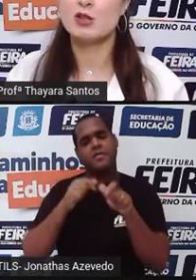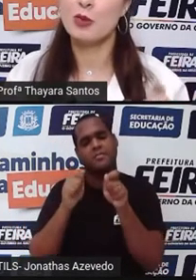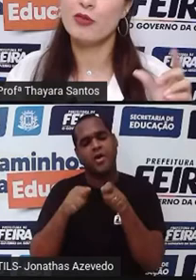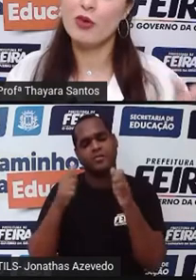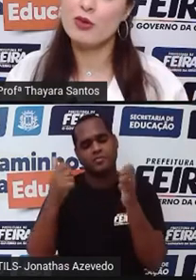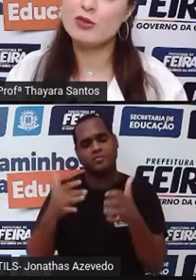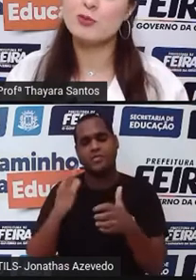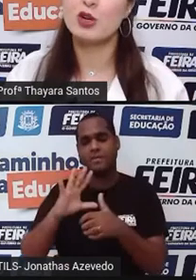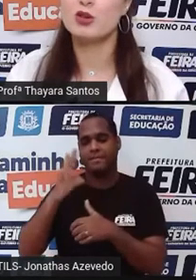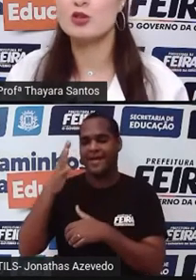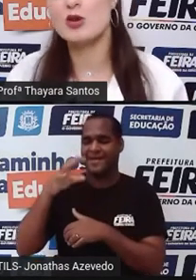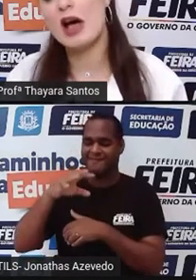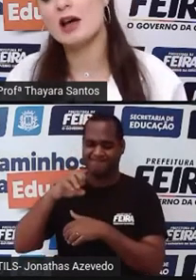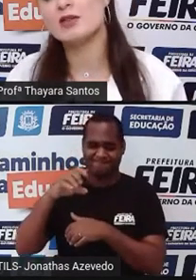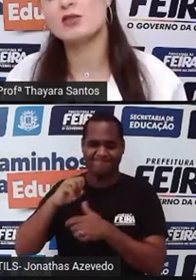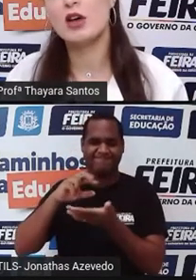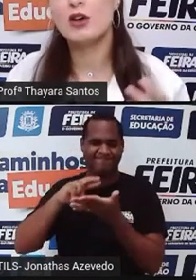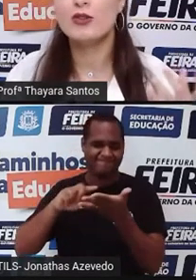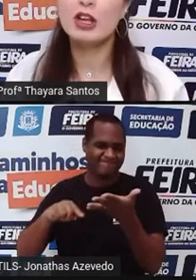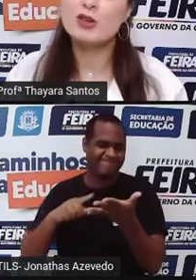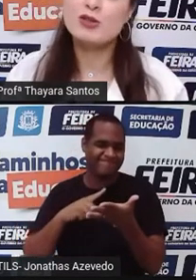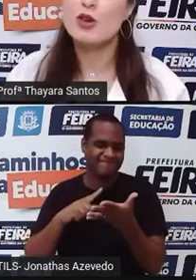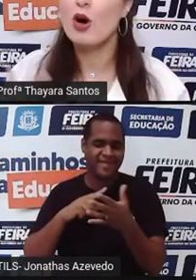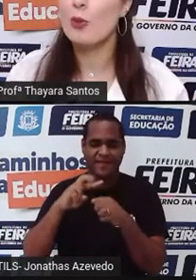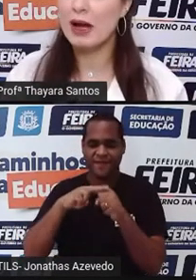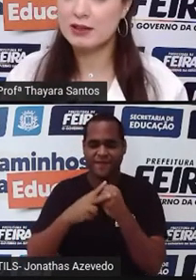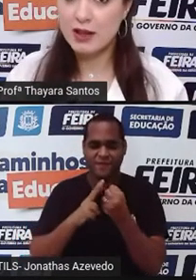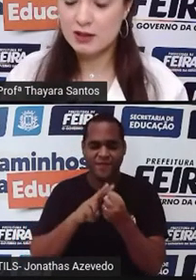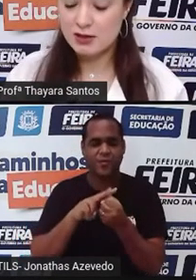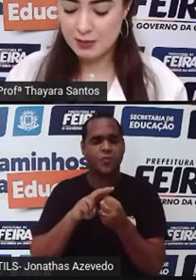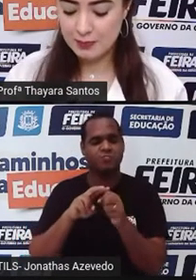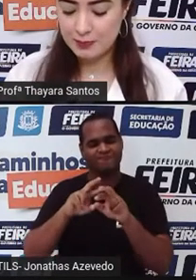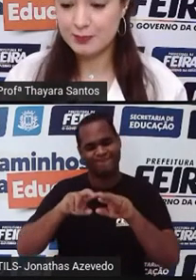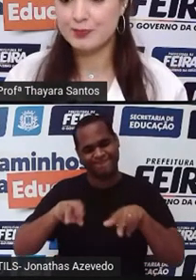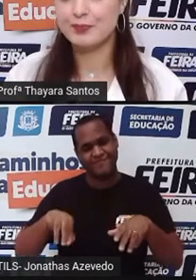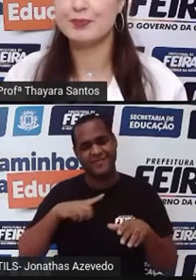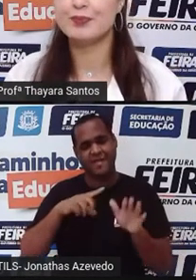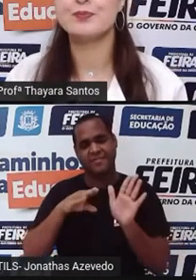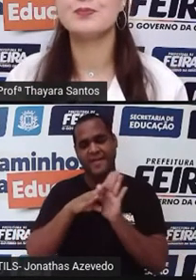causadas por fungos, protozoários, vírus ou bactérias.